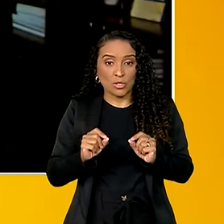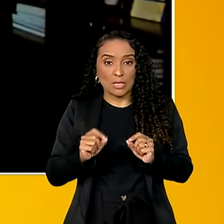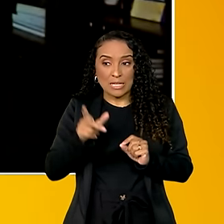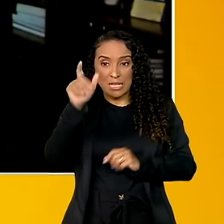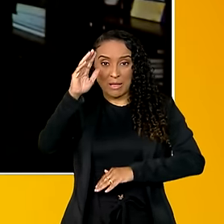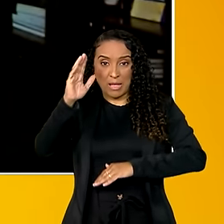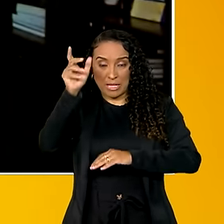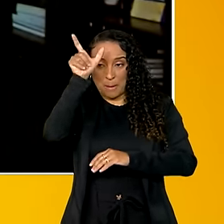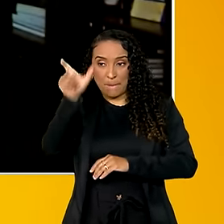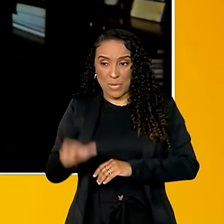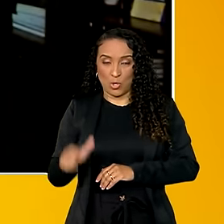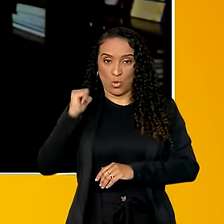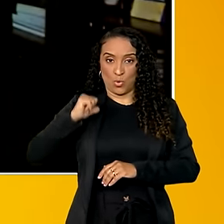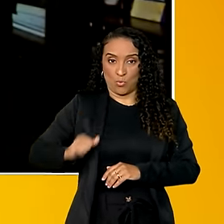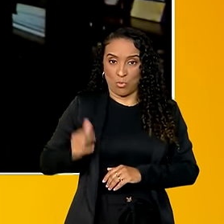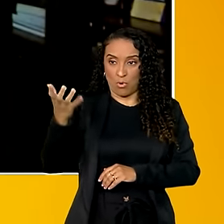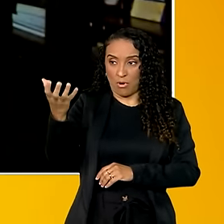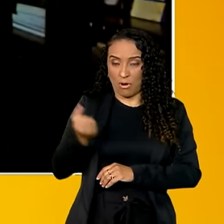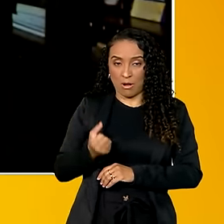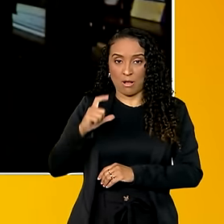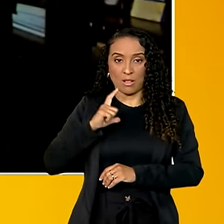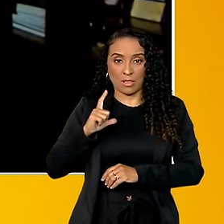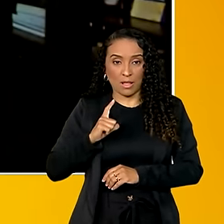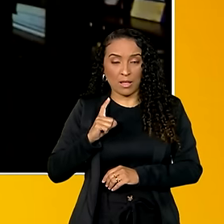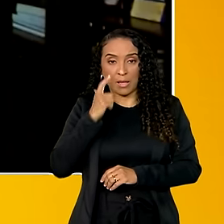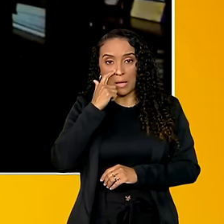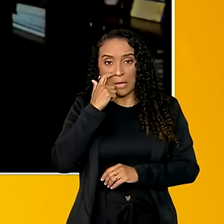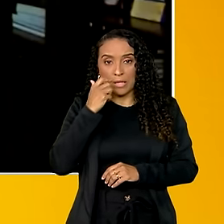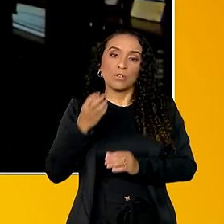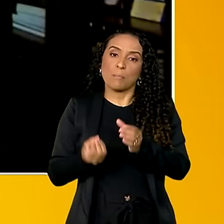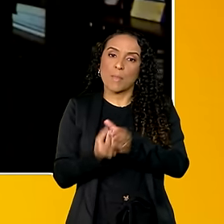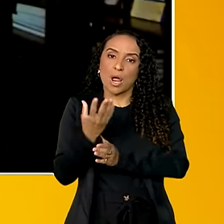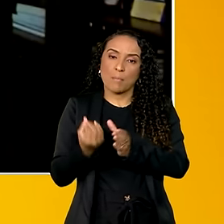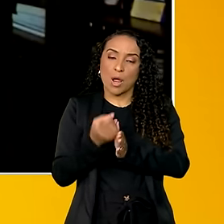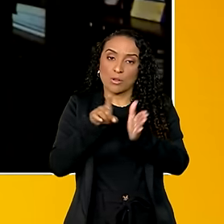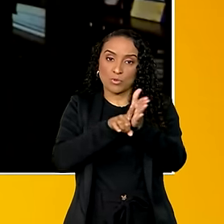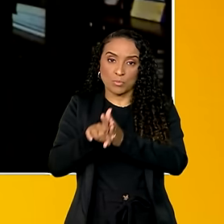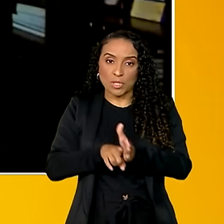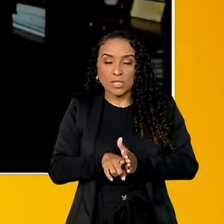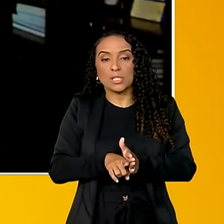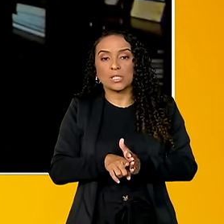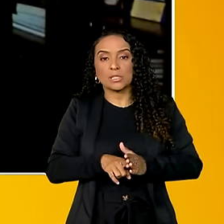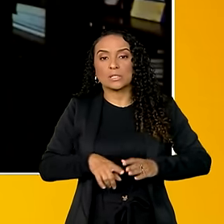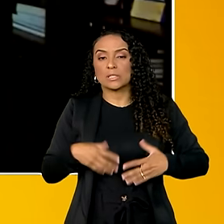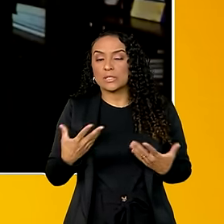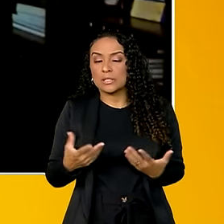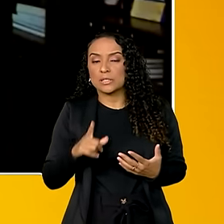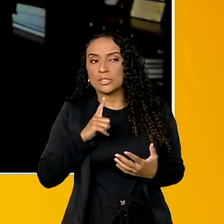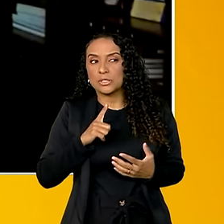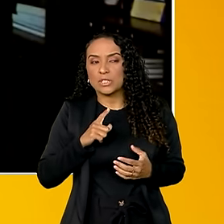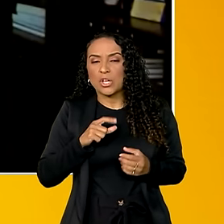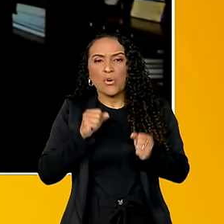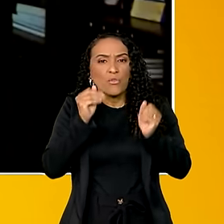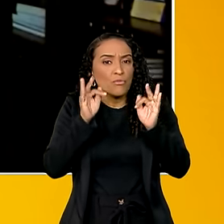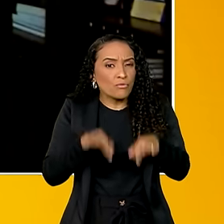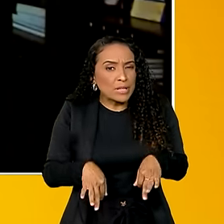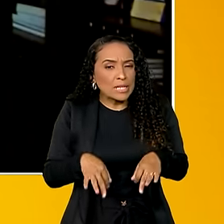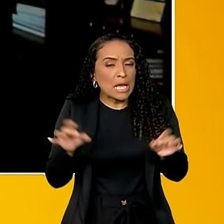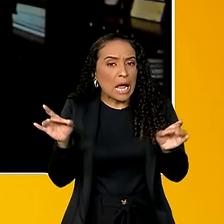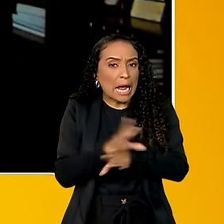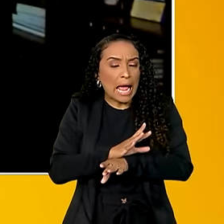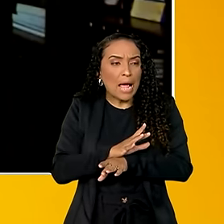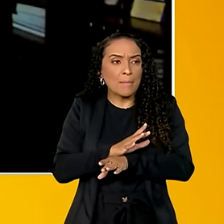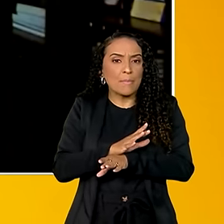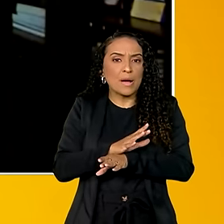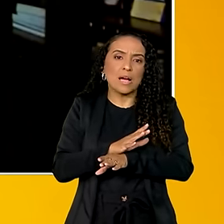bolsistas atuais, que têm as bolsas de produtividade e pesquisa, teriam o encerramento dessas bolsas